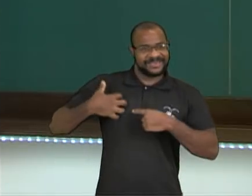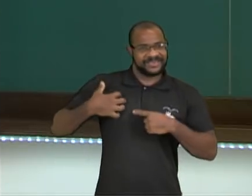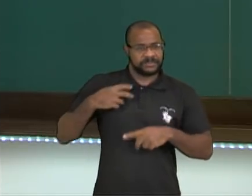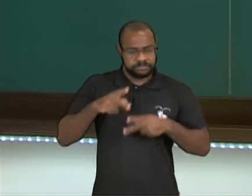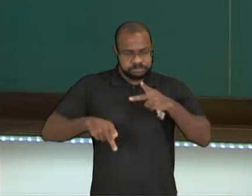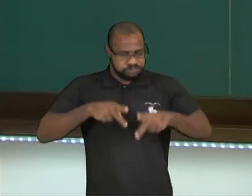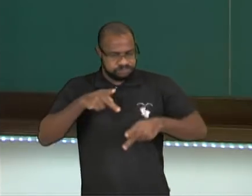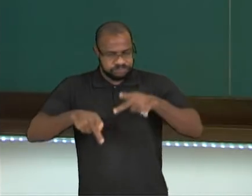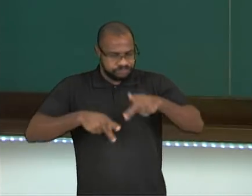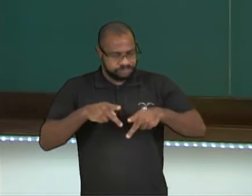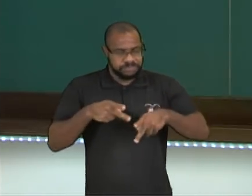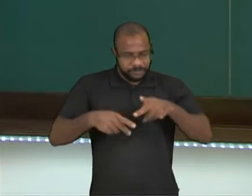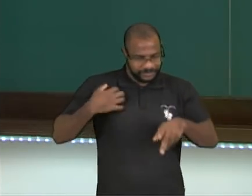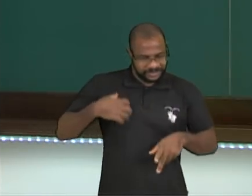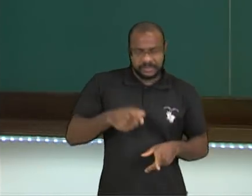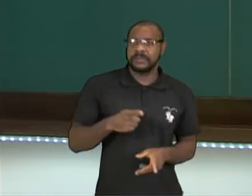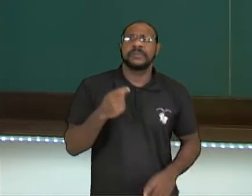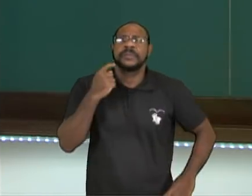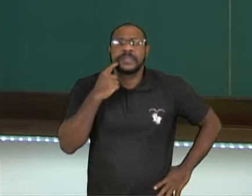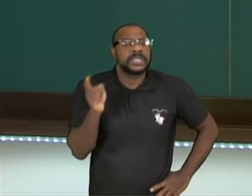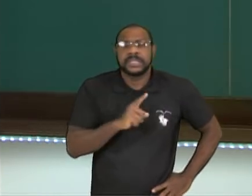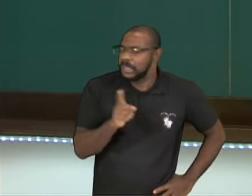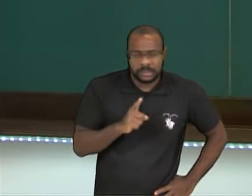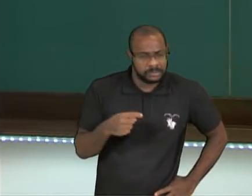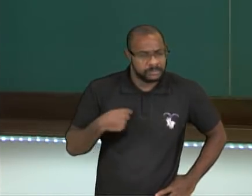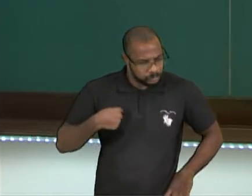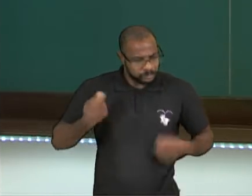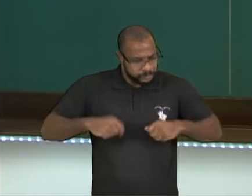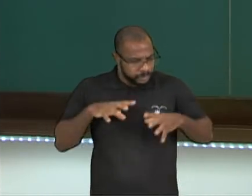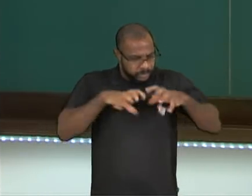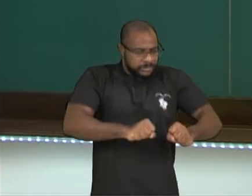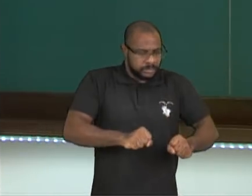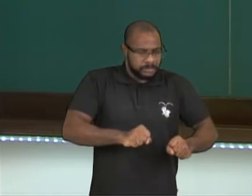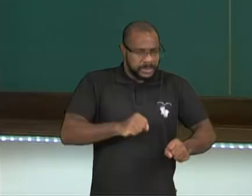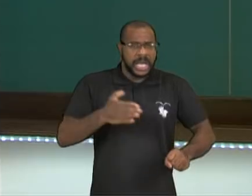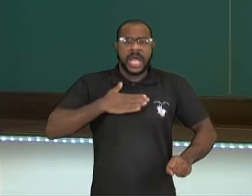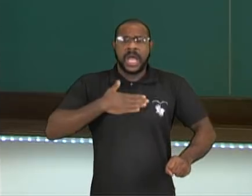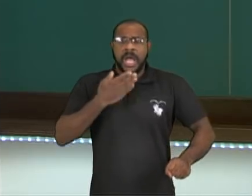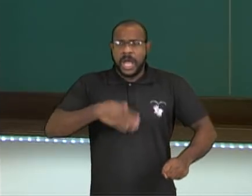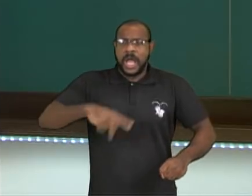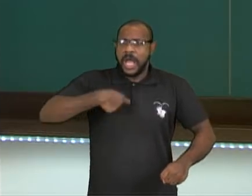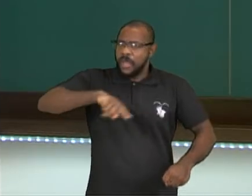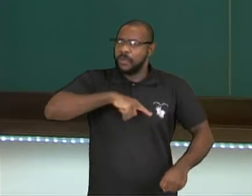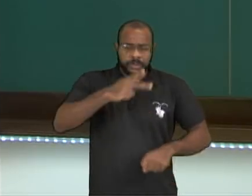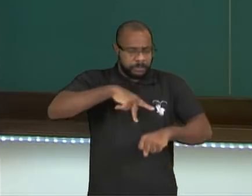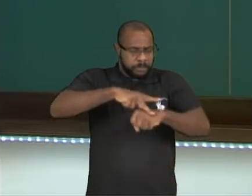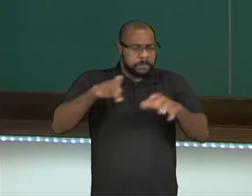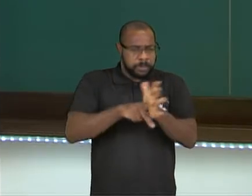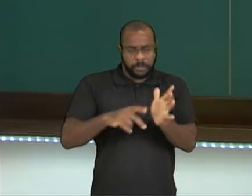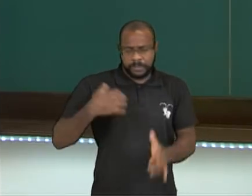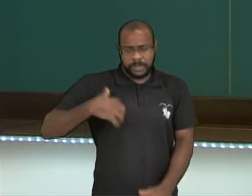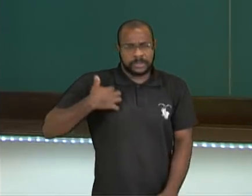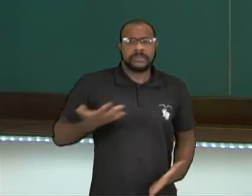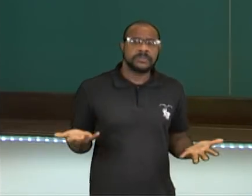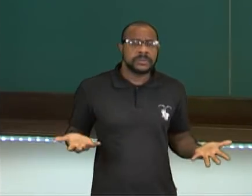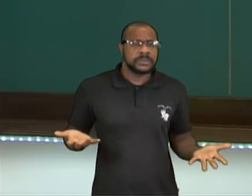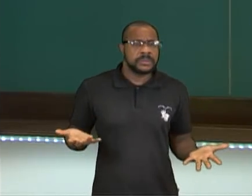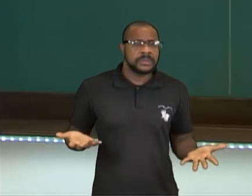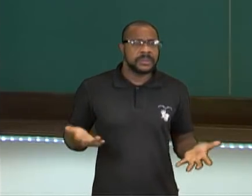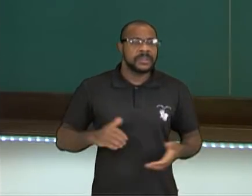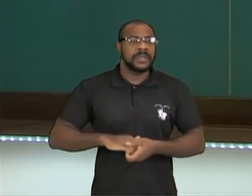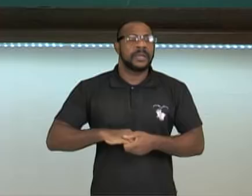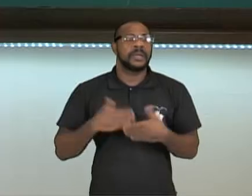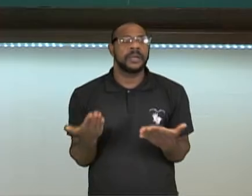um ditador no poder, falou assim, nós vamos nos apoderar disso aí que é nosso, é nosso, nós vamos pegar. Gente,